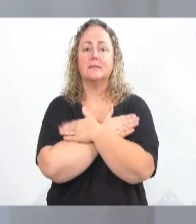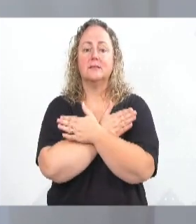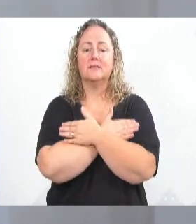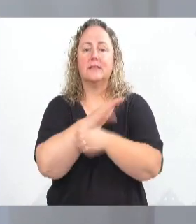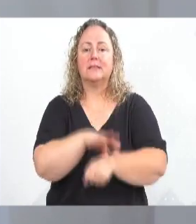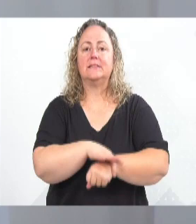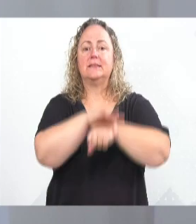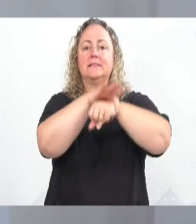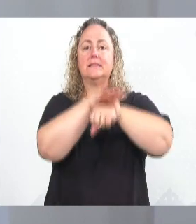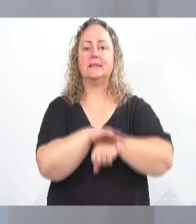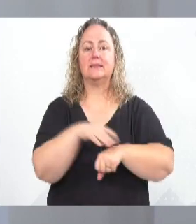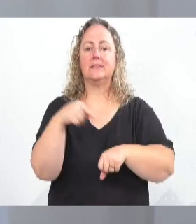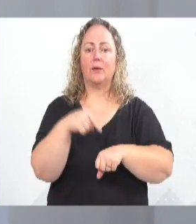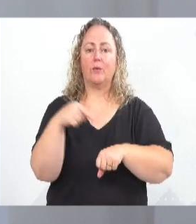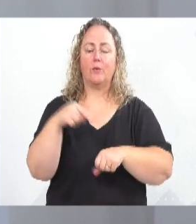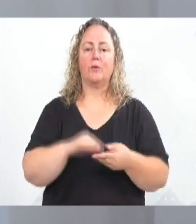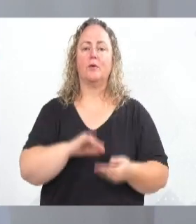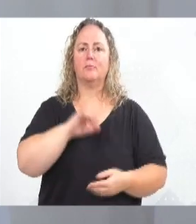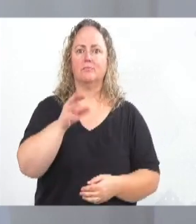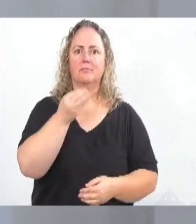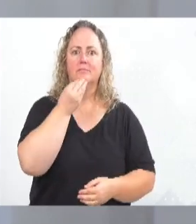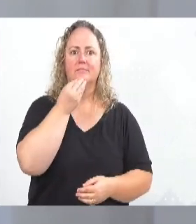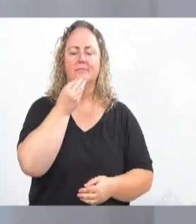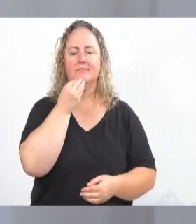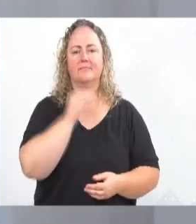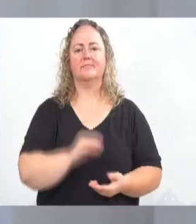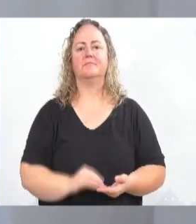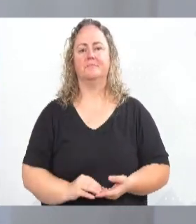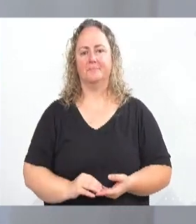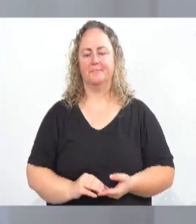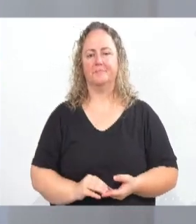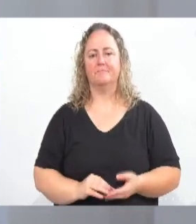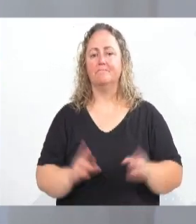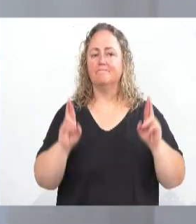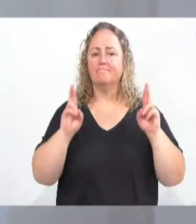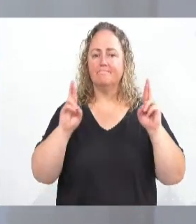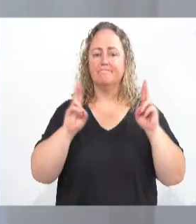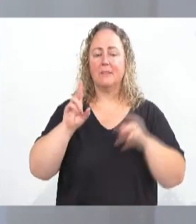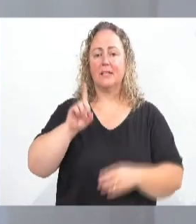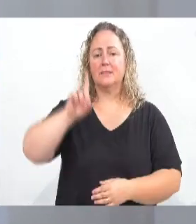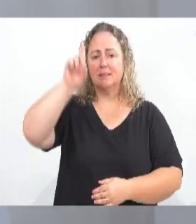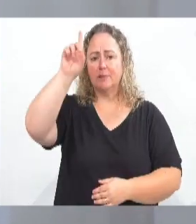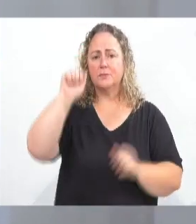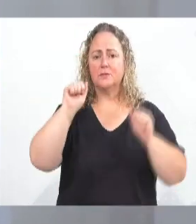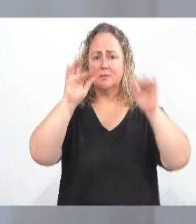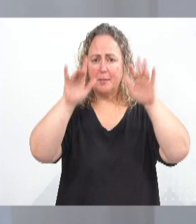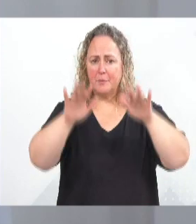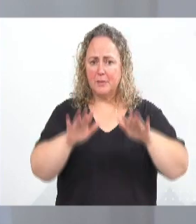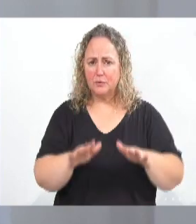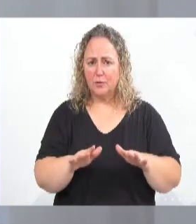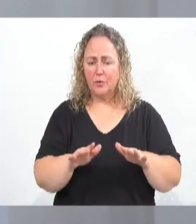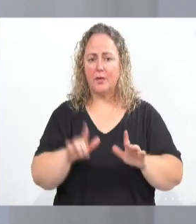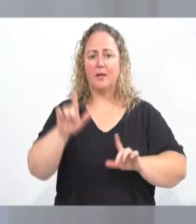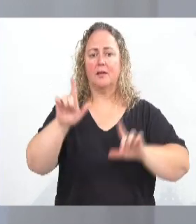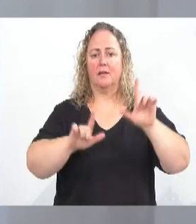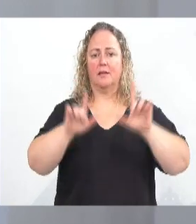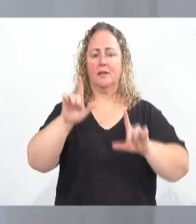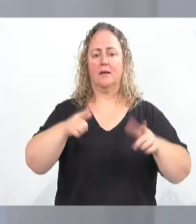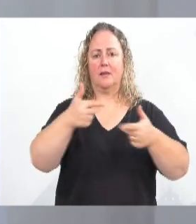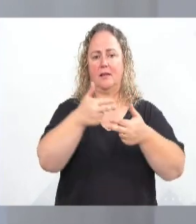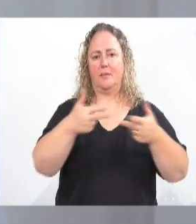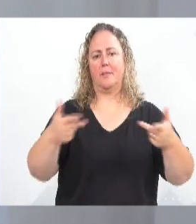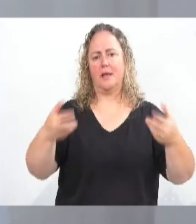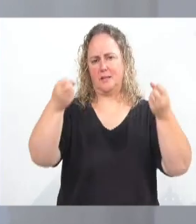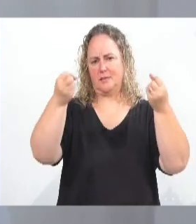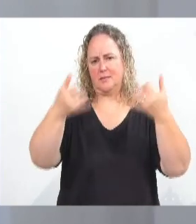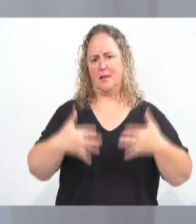dando essa oportunidade, tomara, eu creio que, oxalá, a imprensa vai falar desta